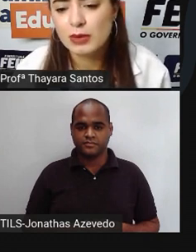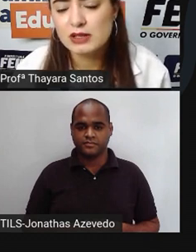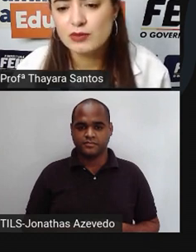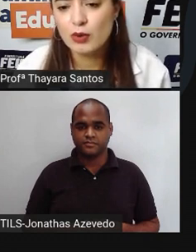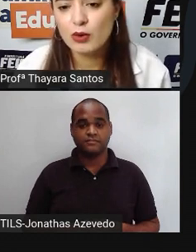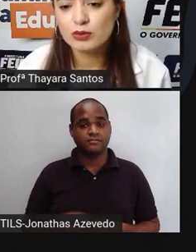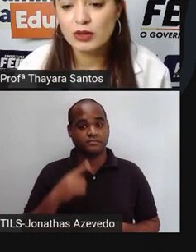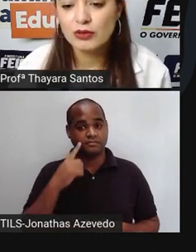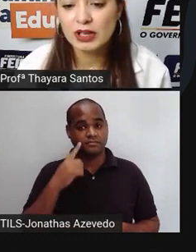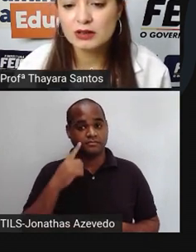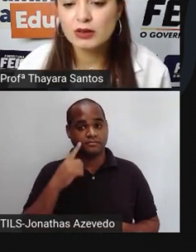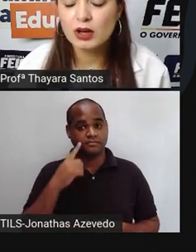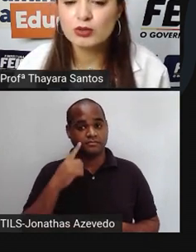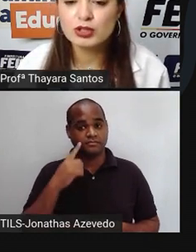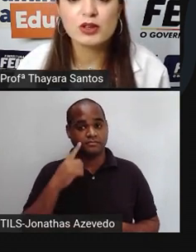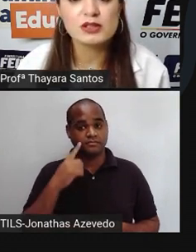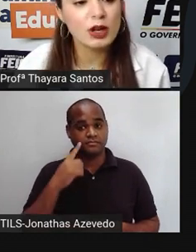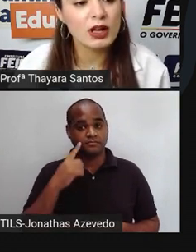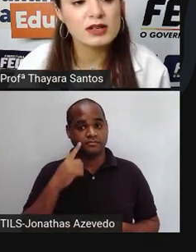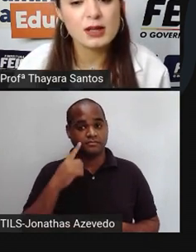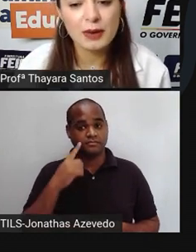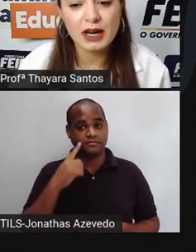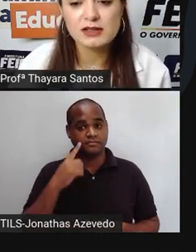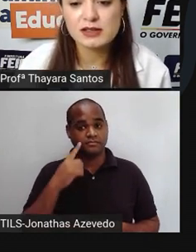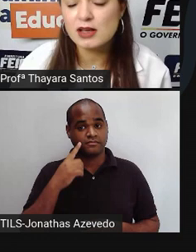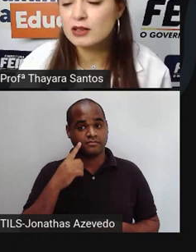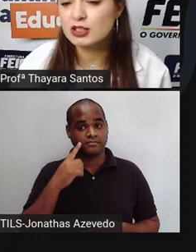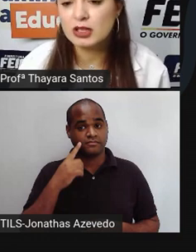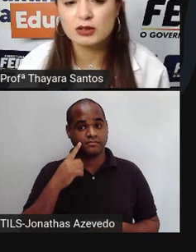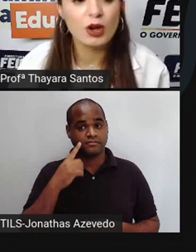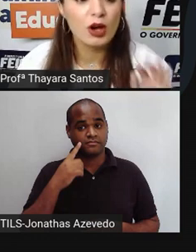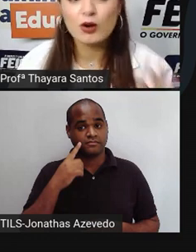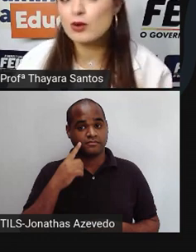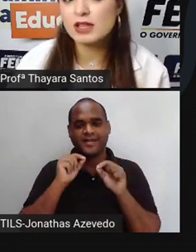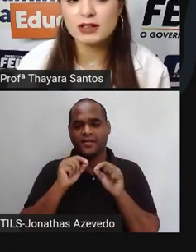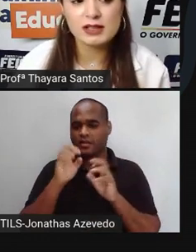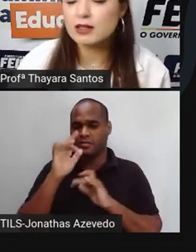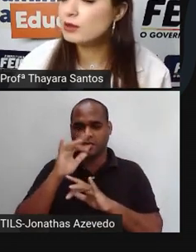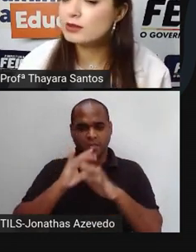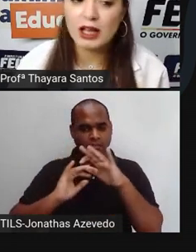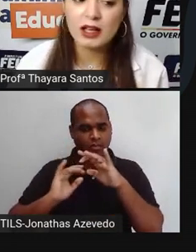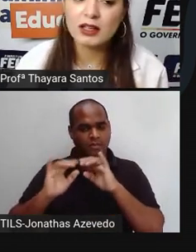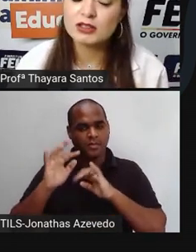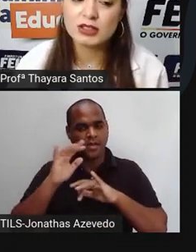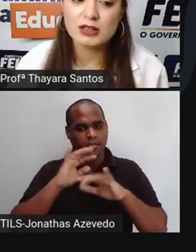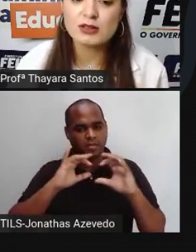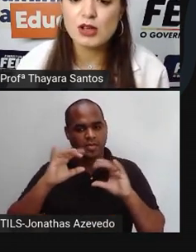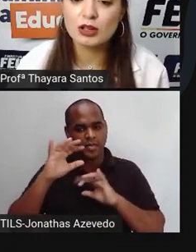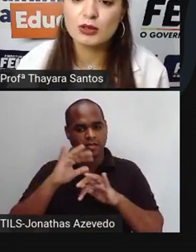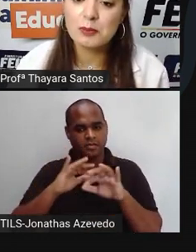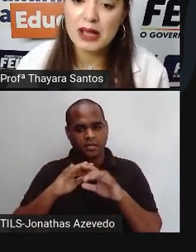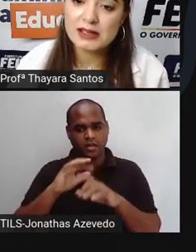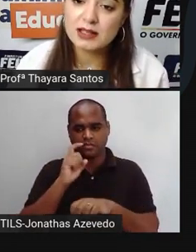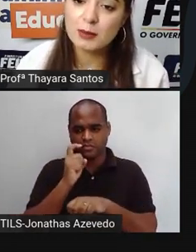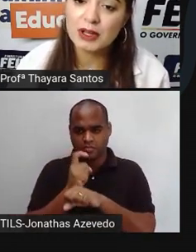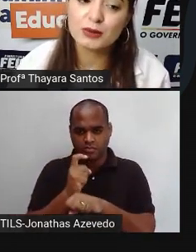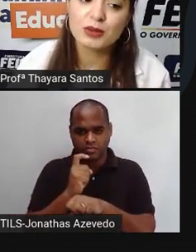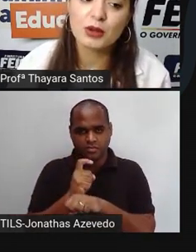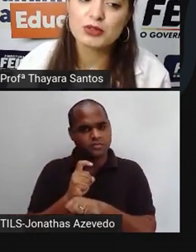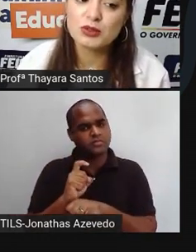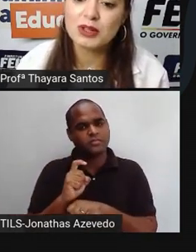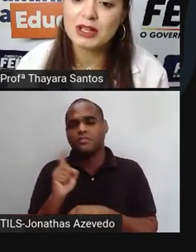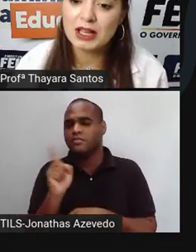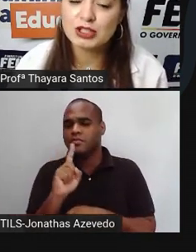Mais fogo. Estão vendo? Continuam as moléculas separadas e se agitando. Com certeza não está em estado sólido. Mais a